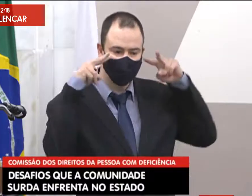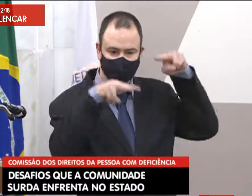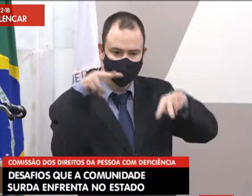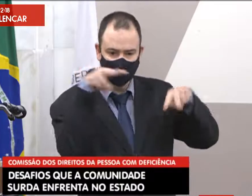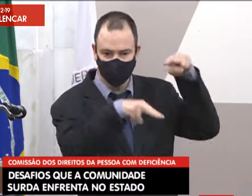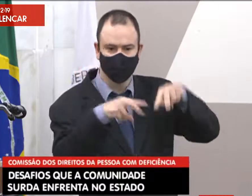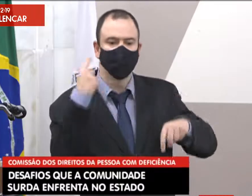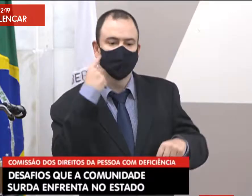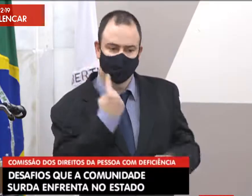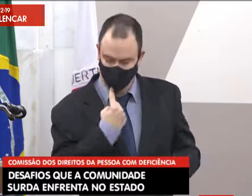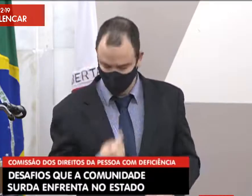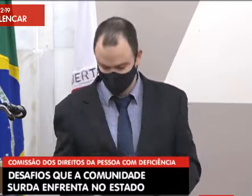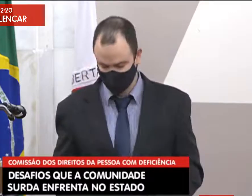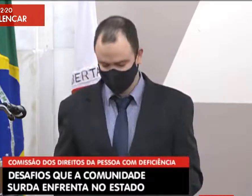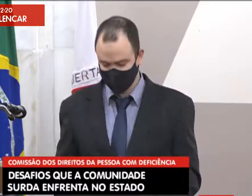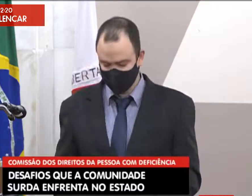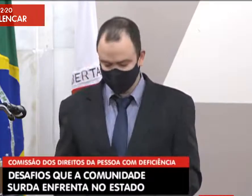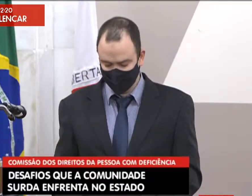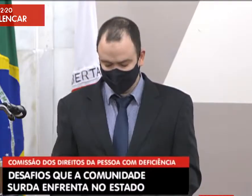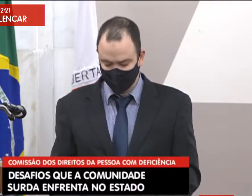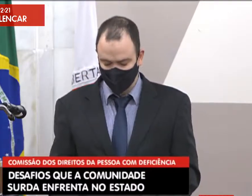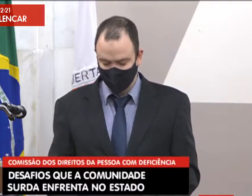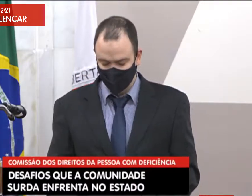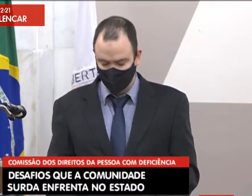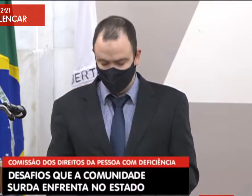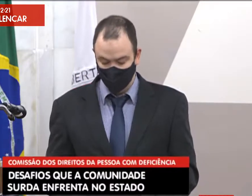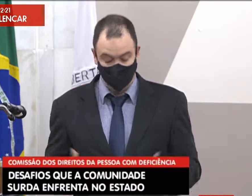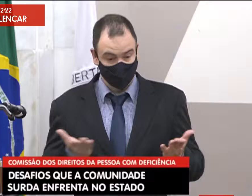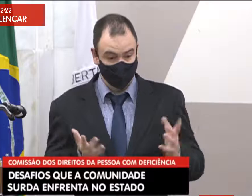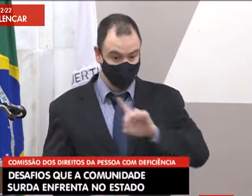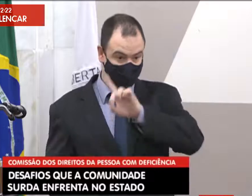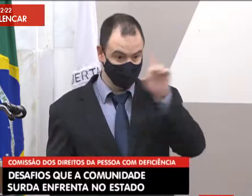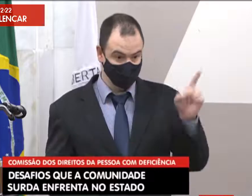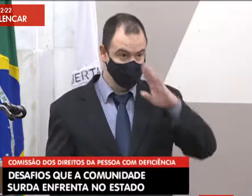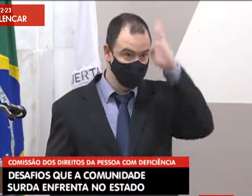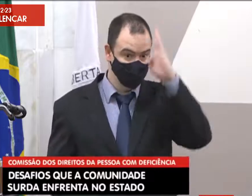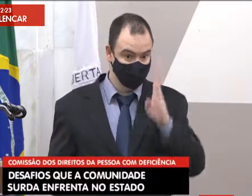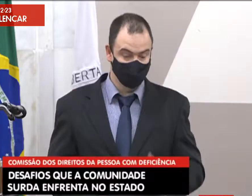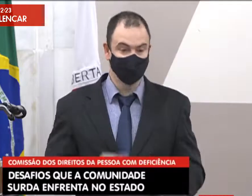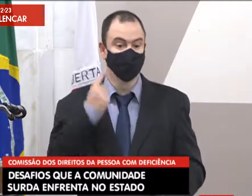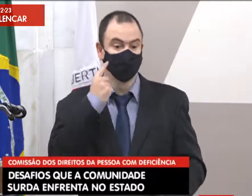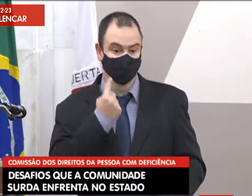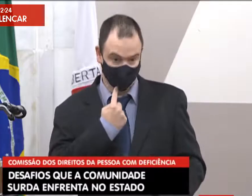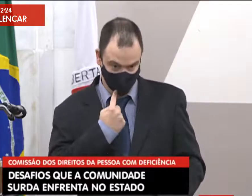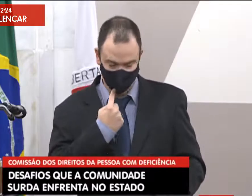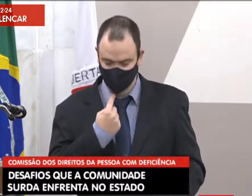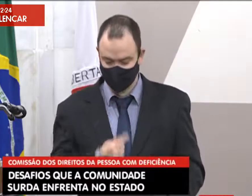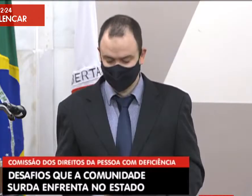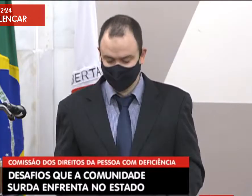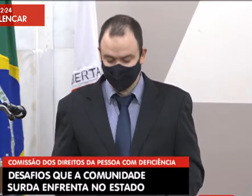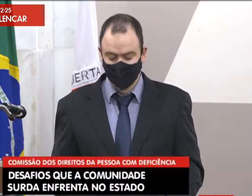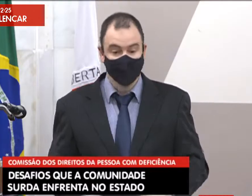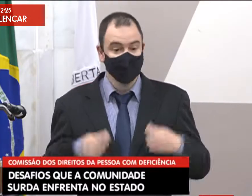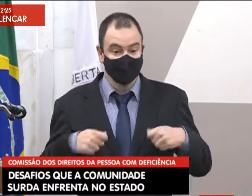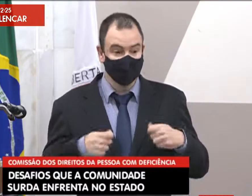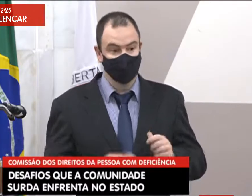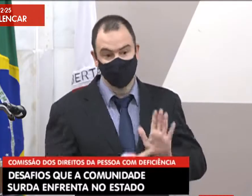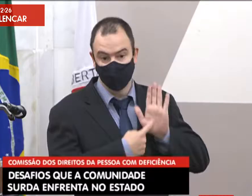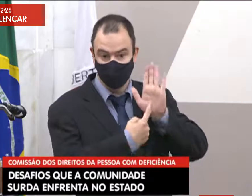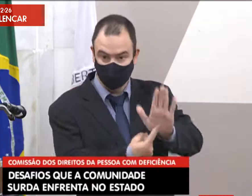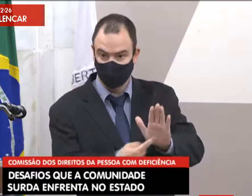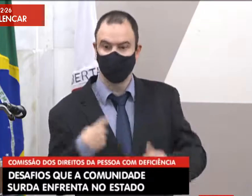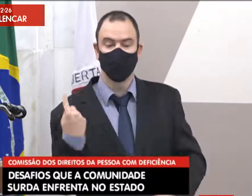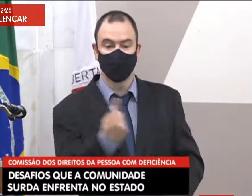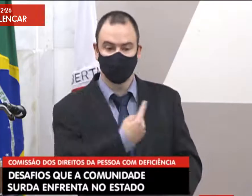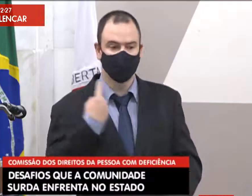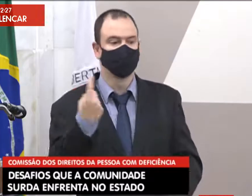para que todos realmente vejam, para que eles tenham visibilidade. Então, no Dia Nacional do Surdo, nós